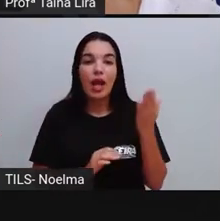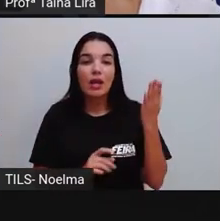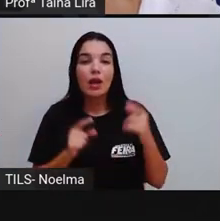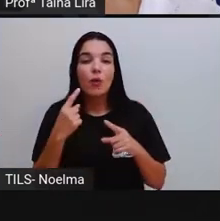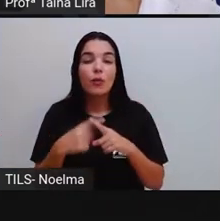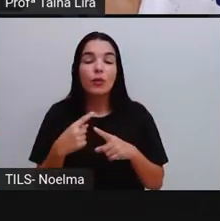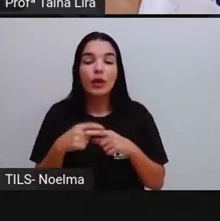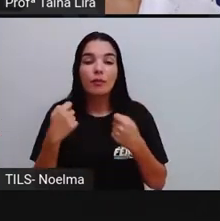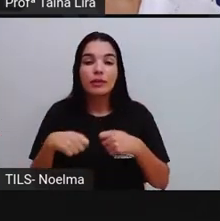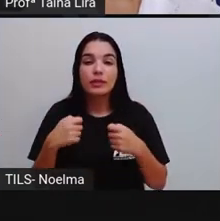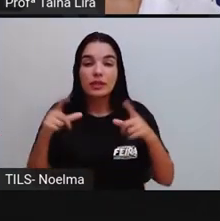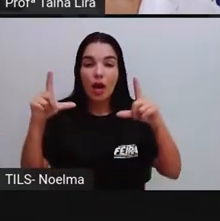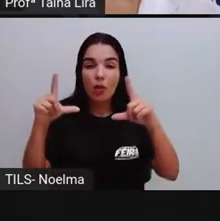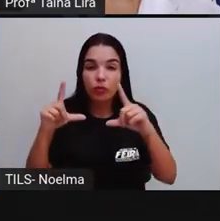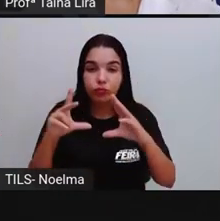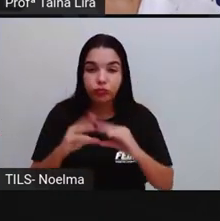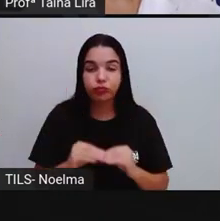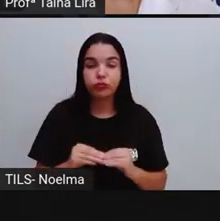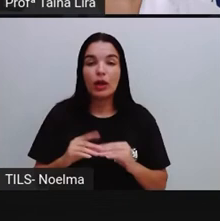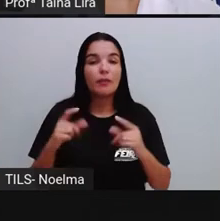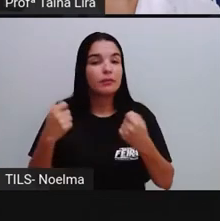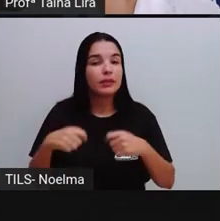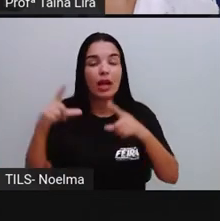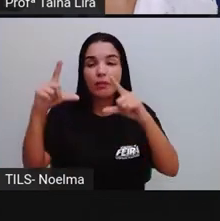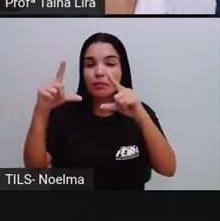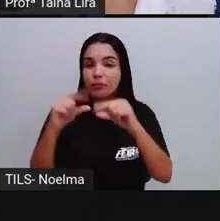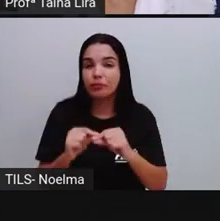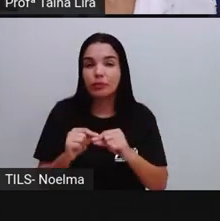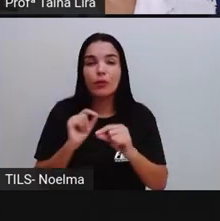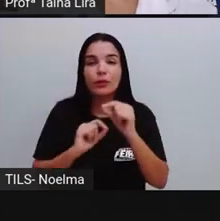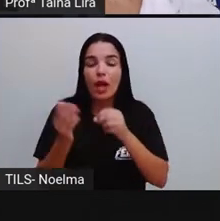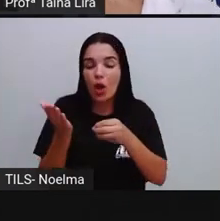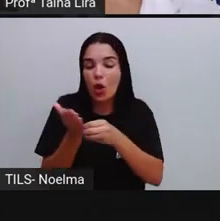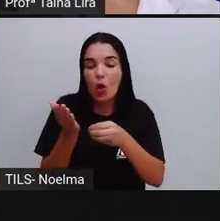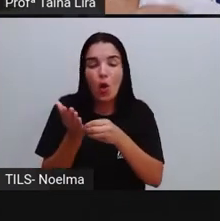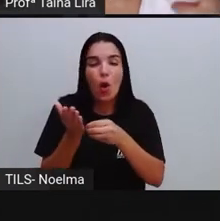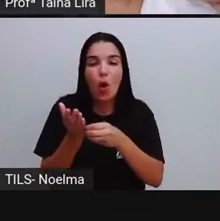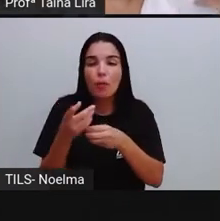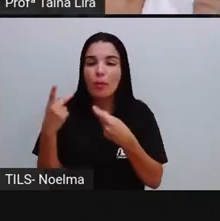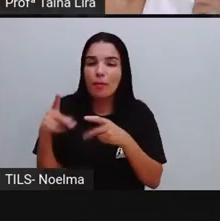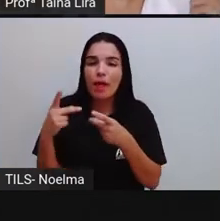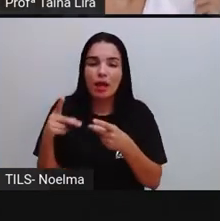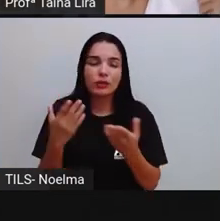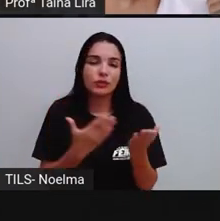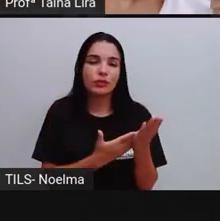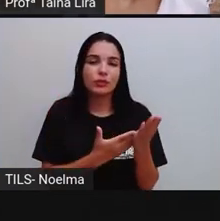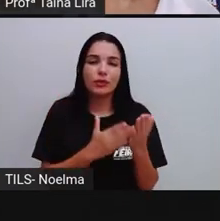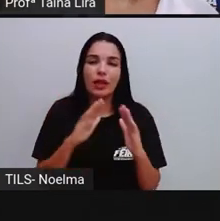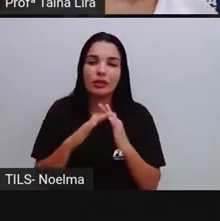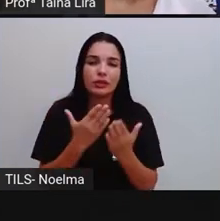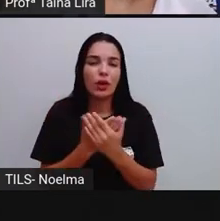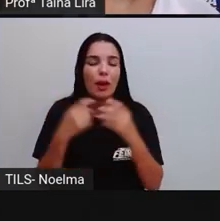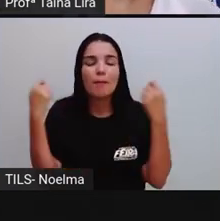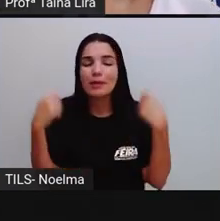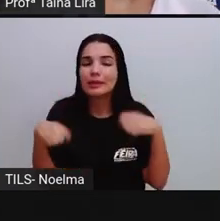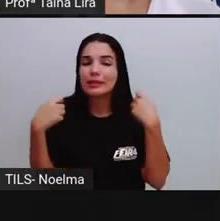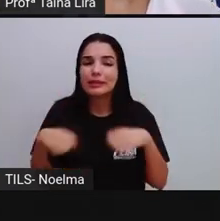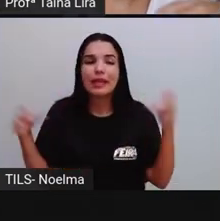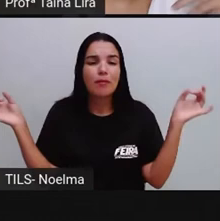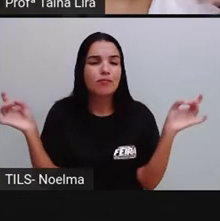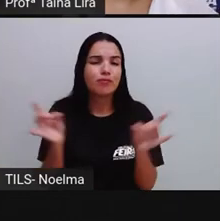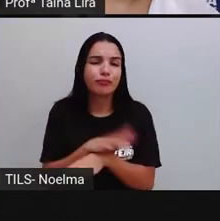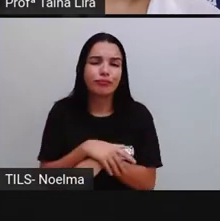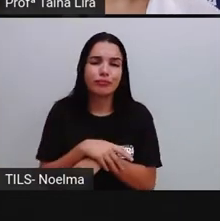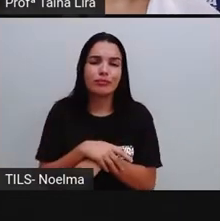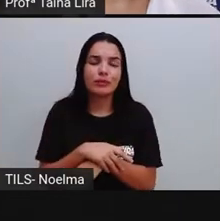Reduzir o uso de copos descartáveis na escola. Então, quem lembra que no início do ano a pró sempre